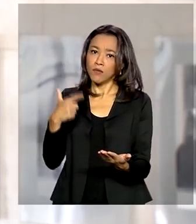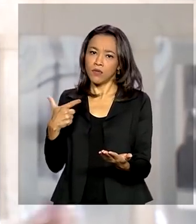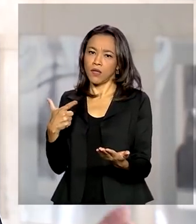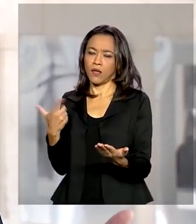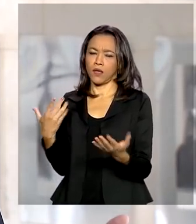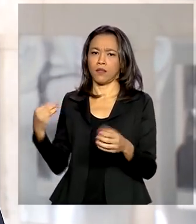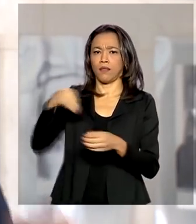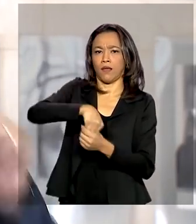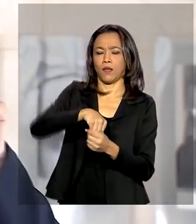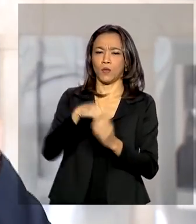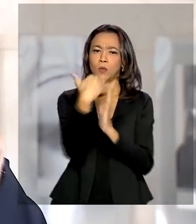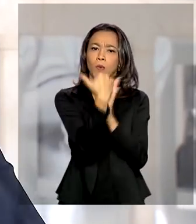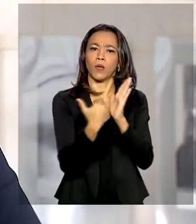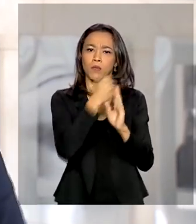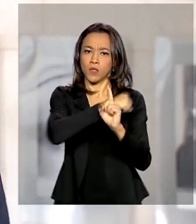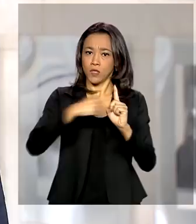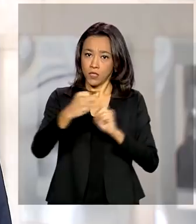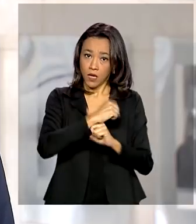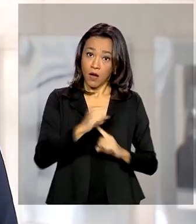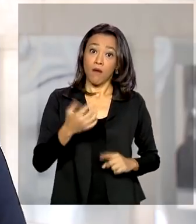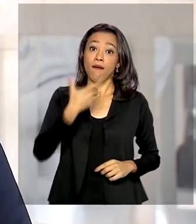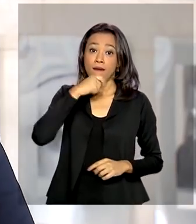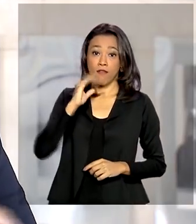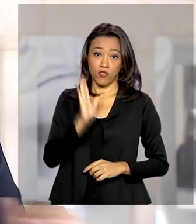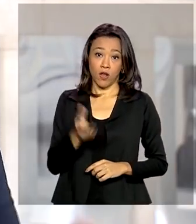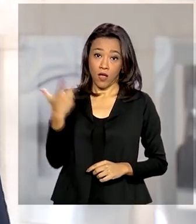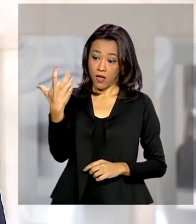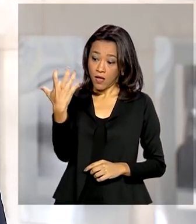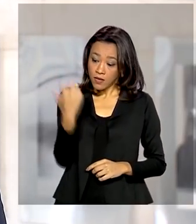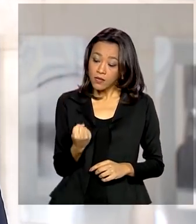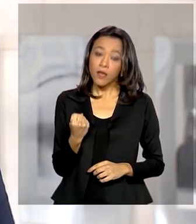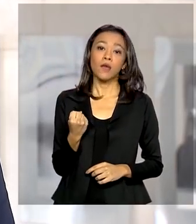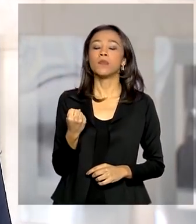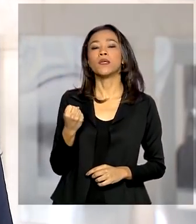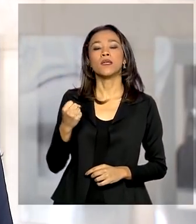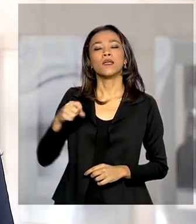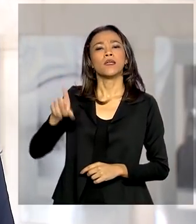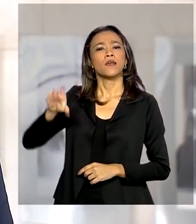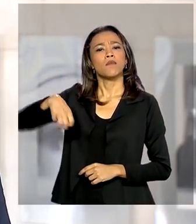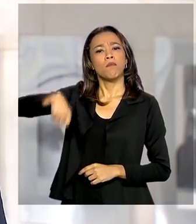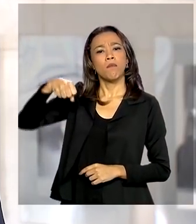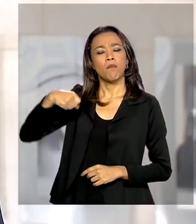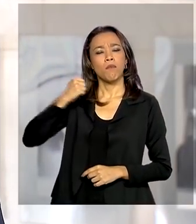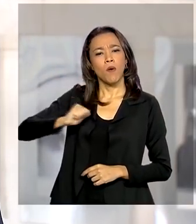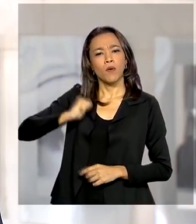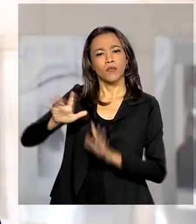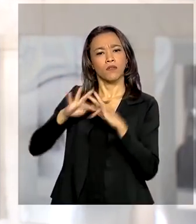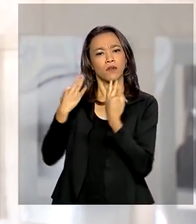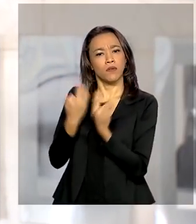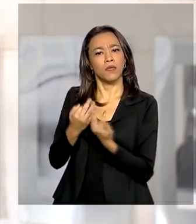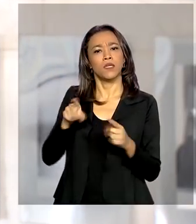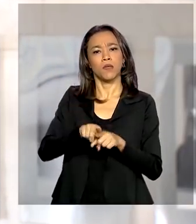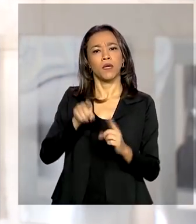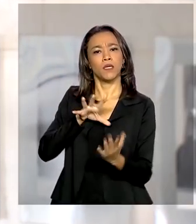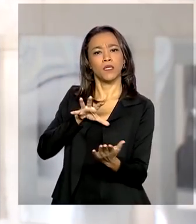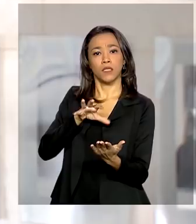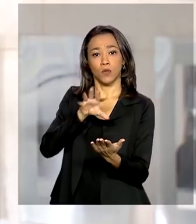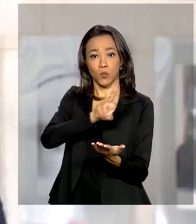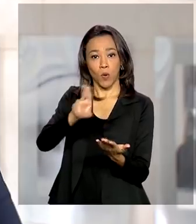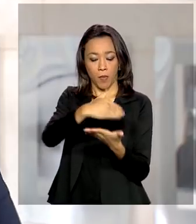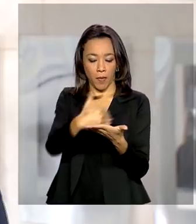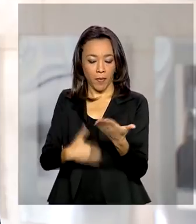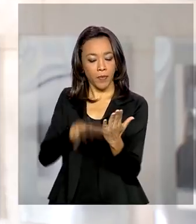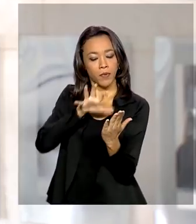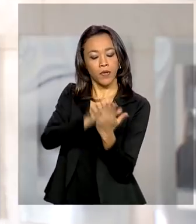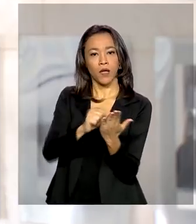sociais. Ou seja, quem já recebe o Bolsa Família ou está no cadastro único não precisa se inscrever. Segundo o governo federal,